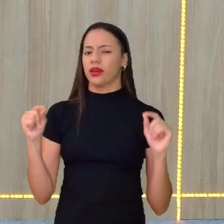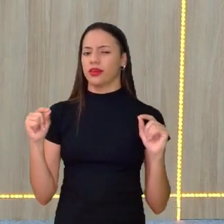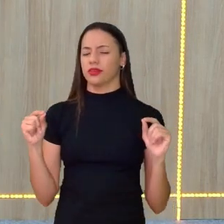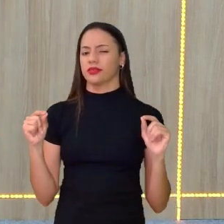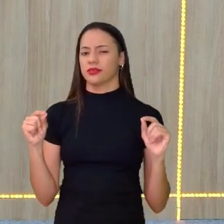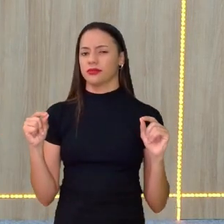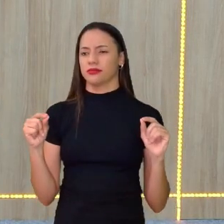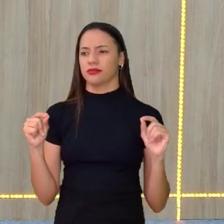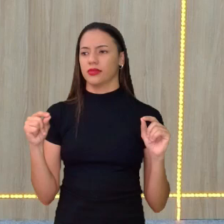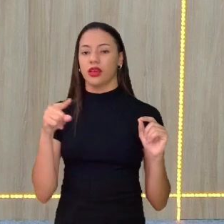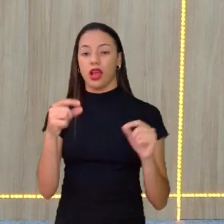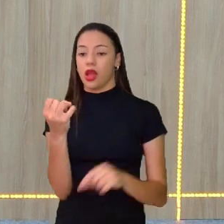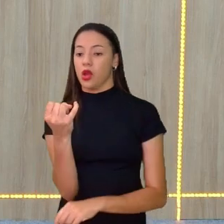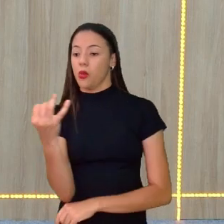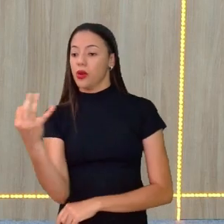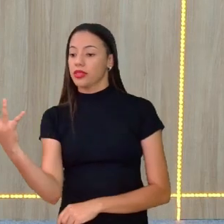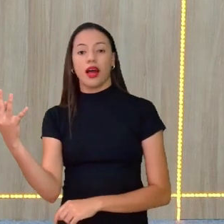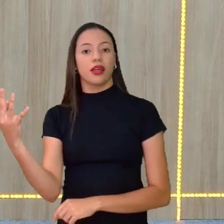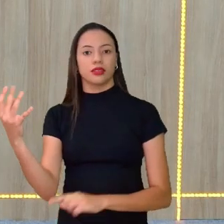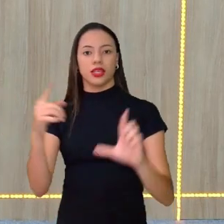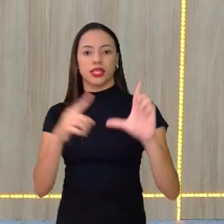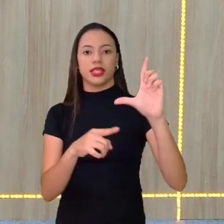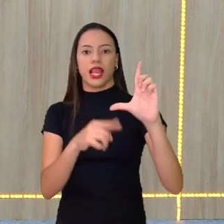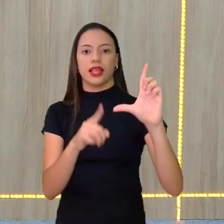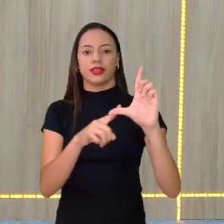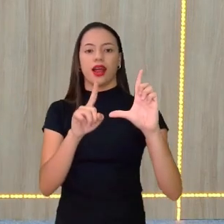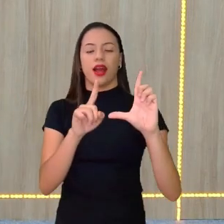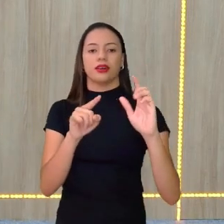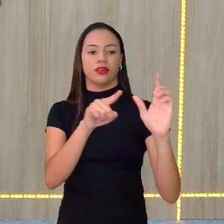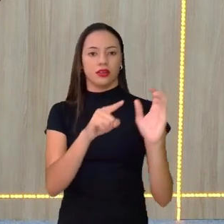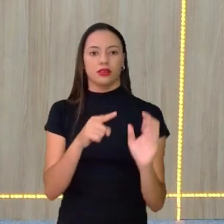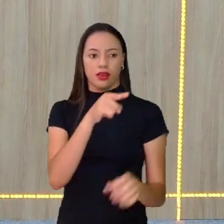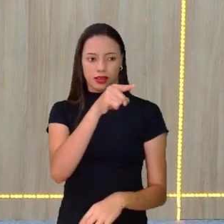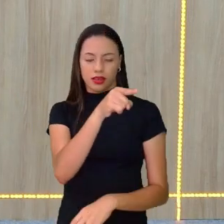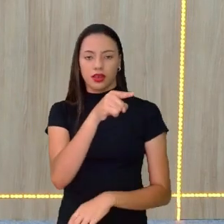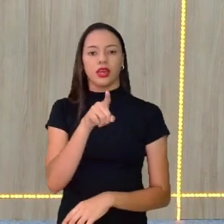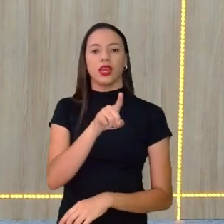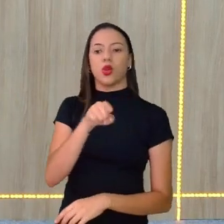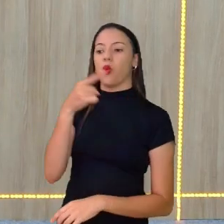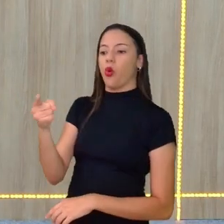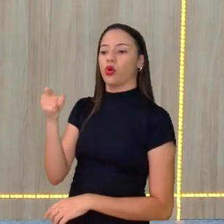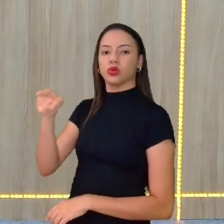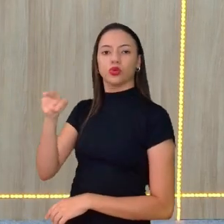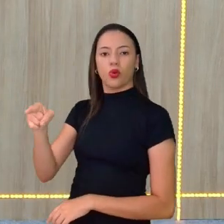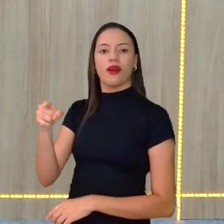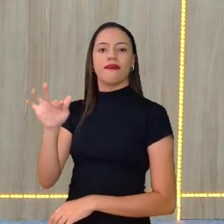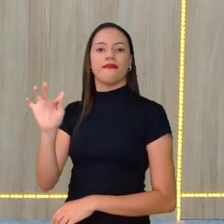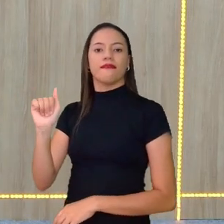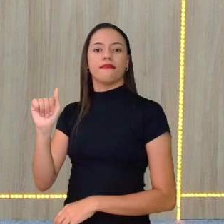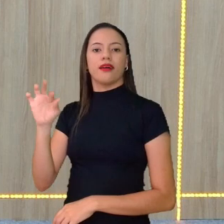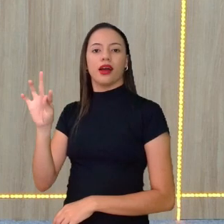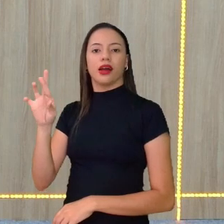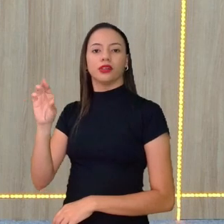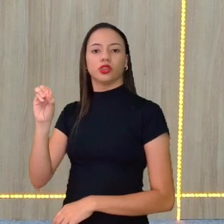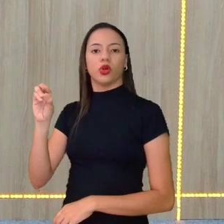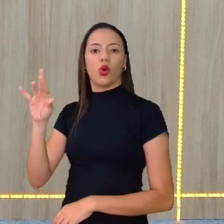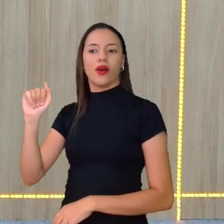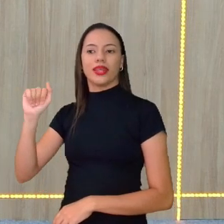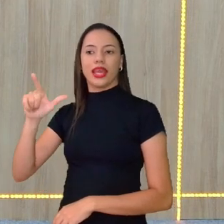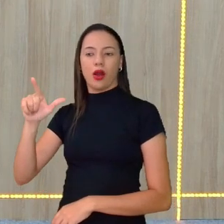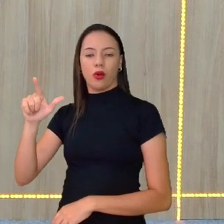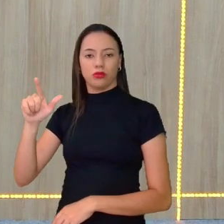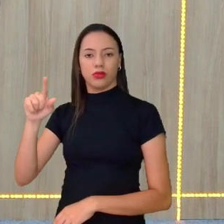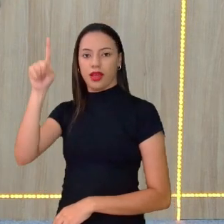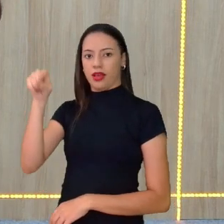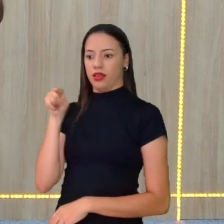vai colocar a quantidade de letras e o fatorial do lado. Então, vai ficar a mesma coisa da outra palavra. Três fatorial. São três letrinhas e as